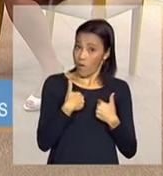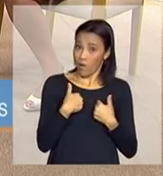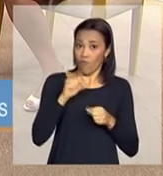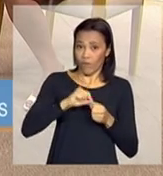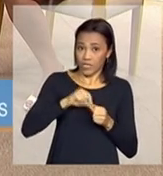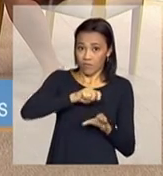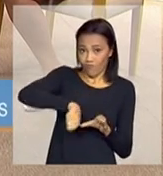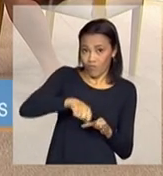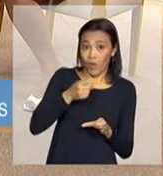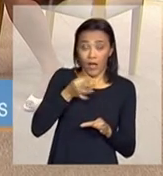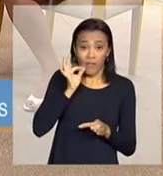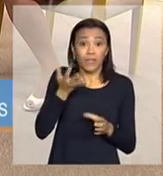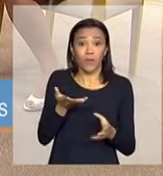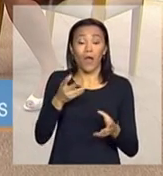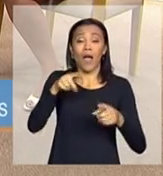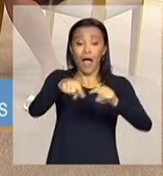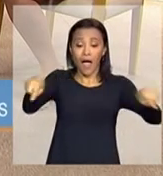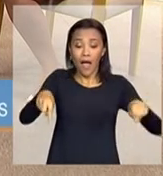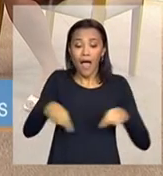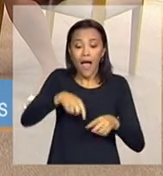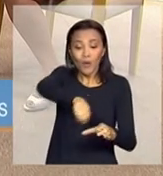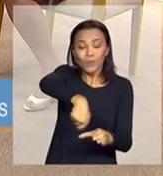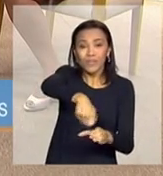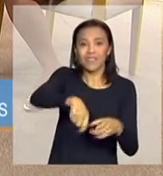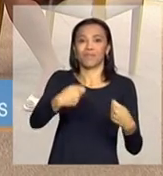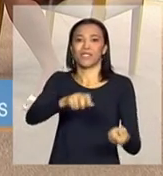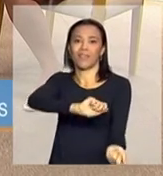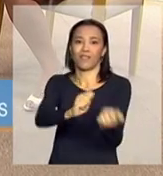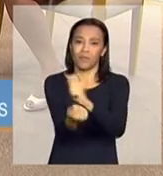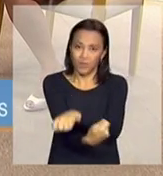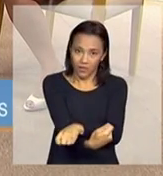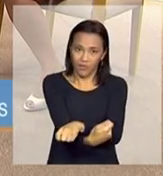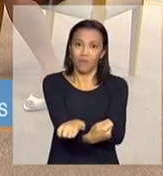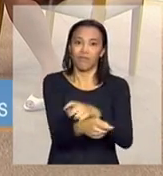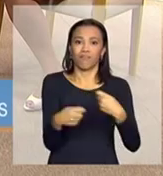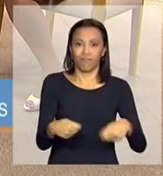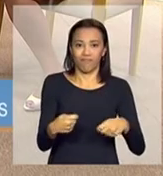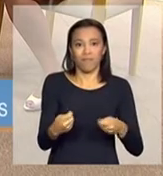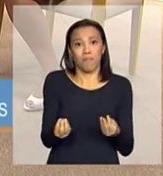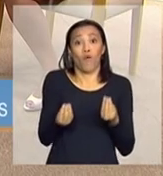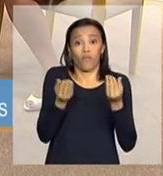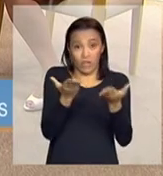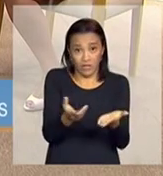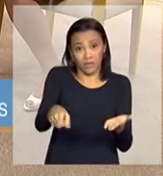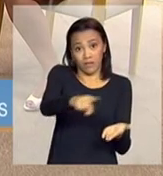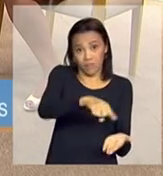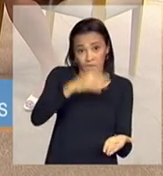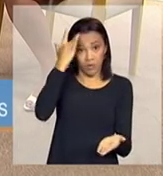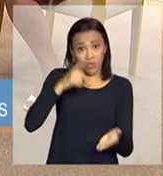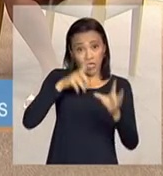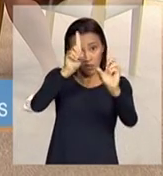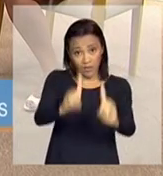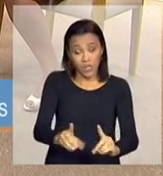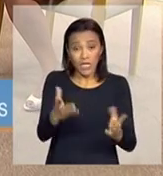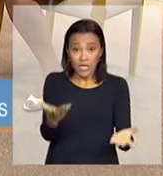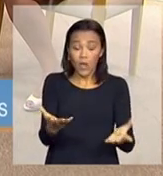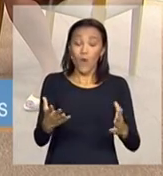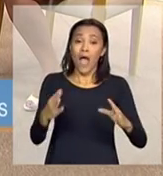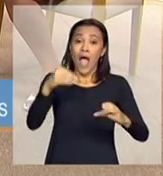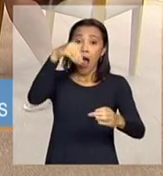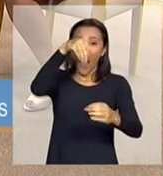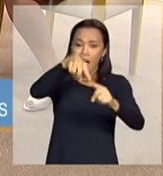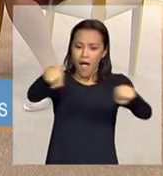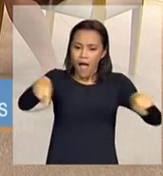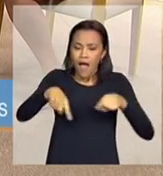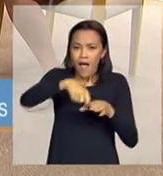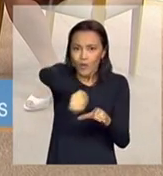precisam ter uma cozinha adaptada, um equipamento adaptado para isso. E aí, a cozinha da residência inclusiva, onde